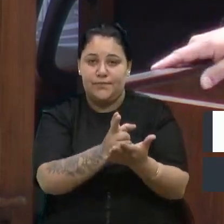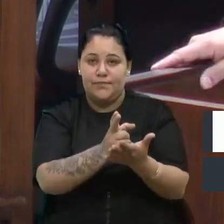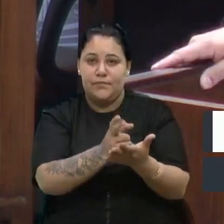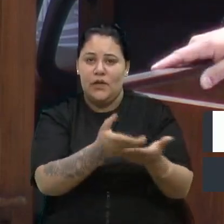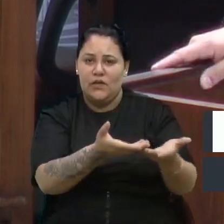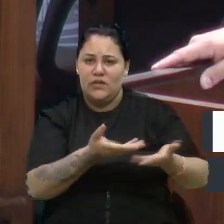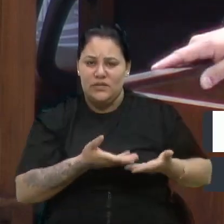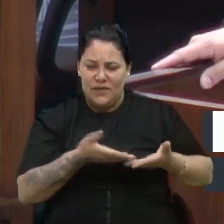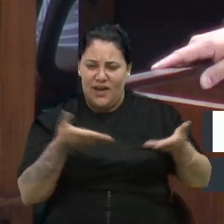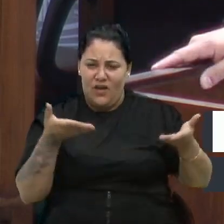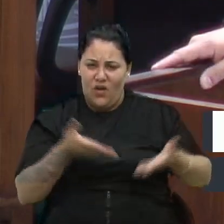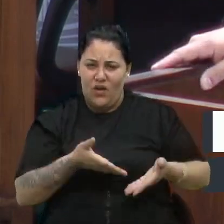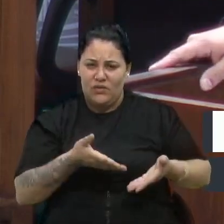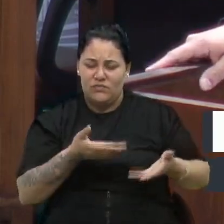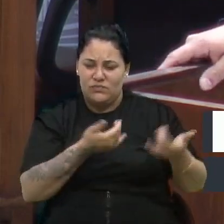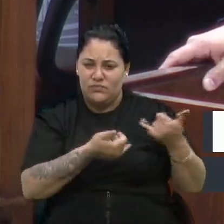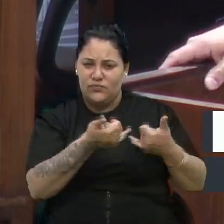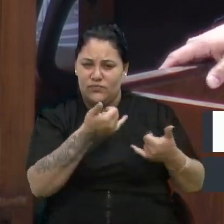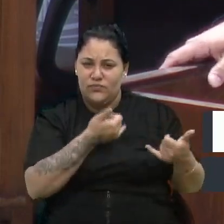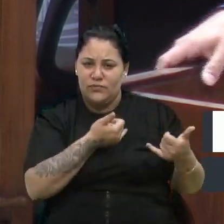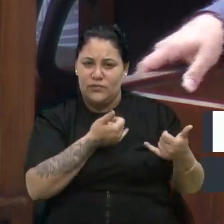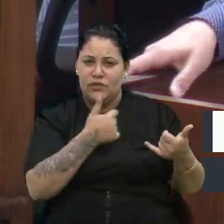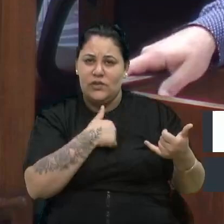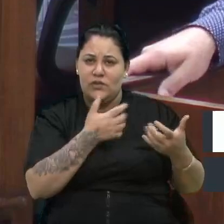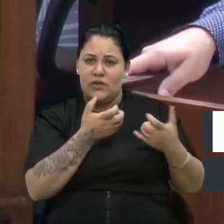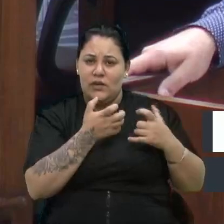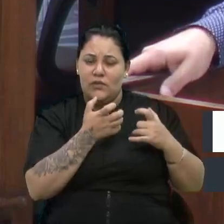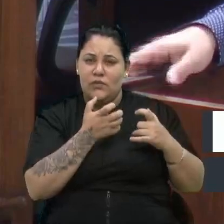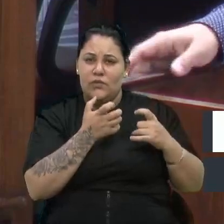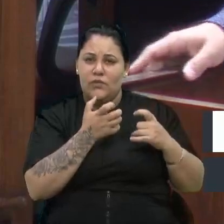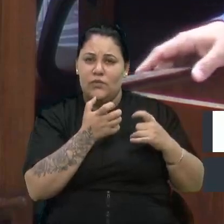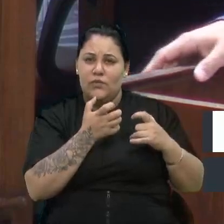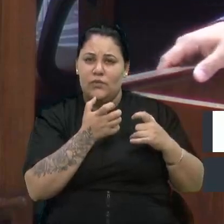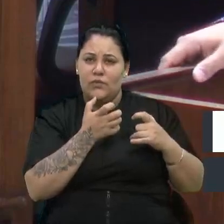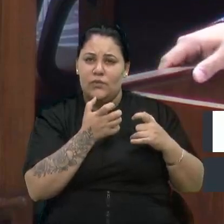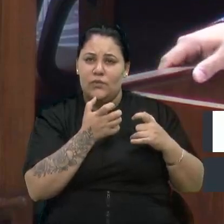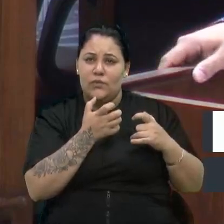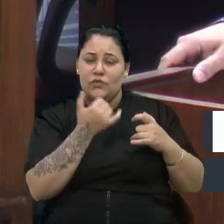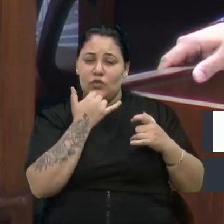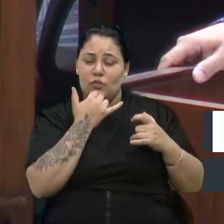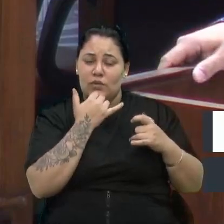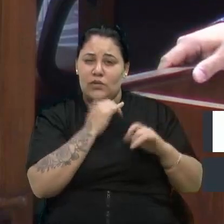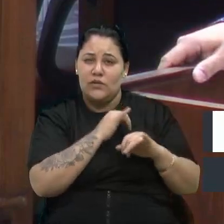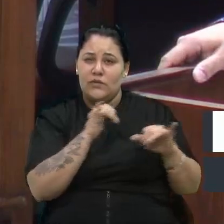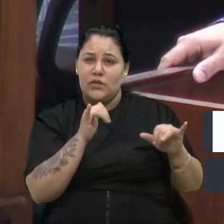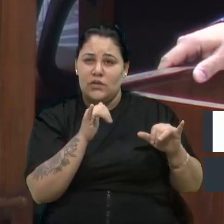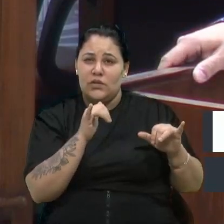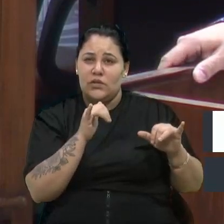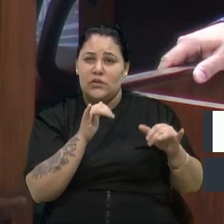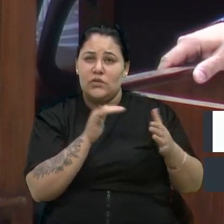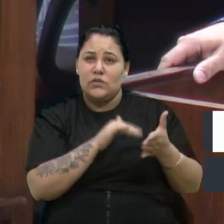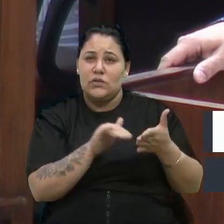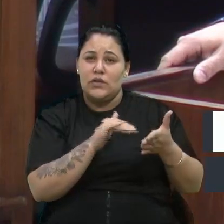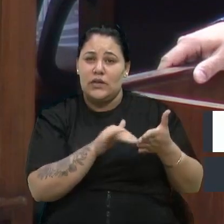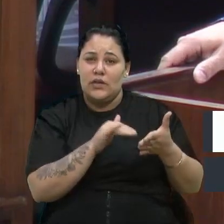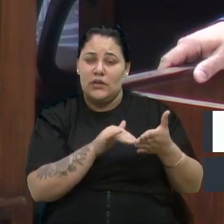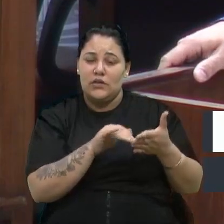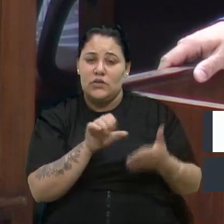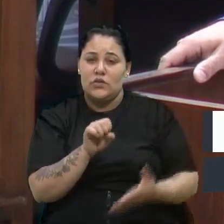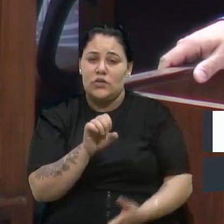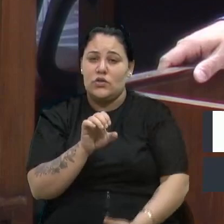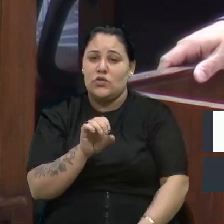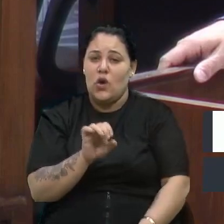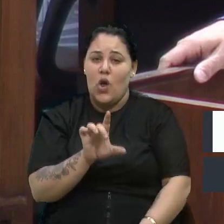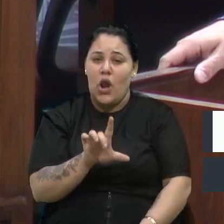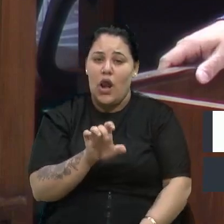recebi agora uma informação e quero deixar aqui ao secretário João E... Desculpe. Ao secretário Solete, da